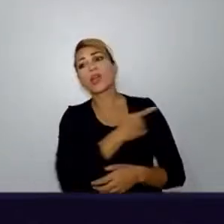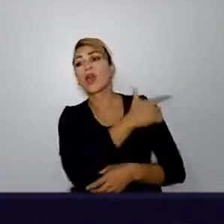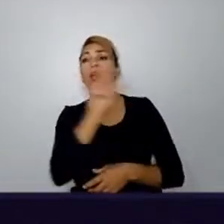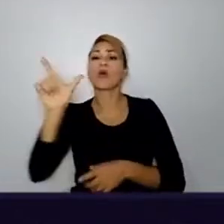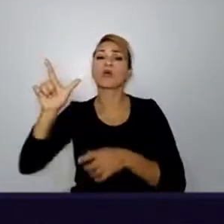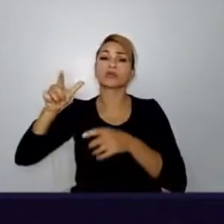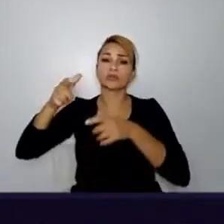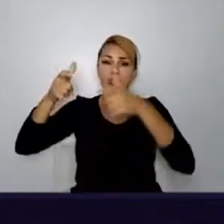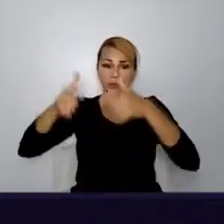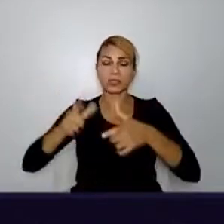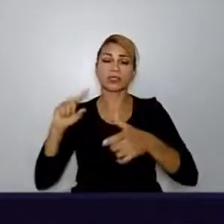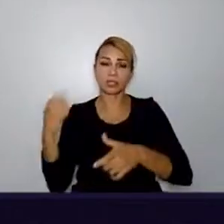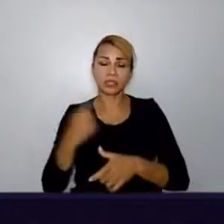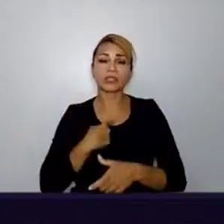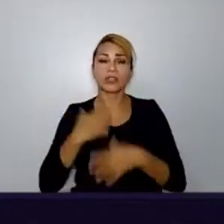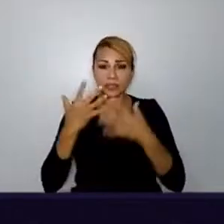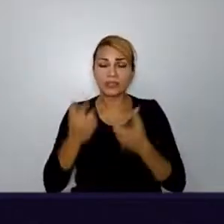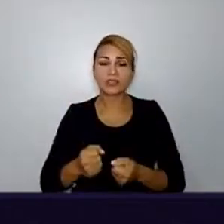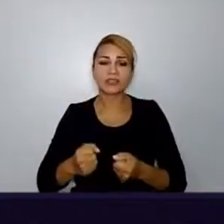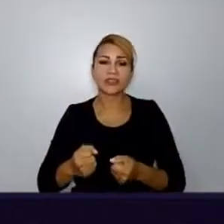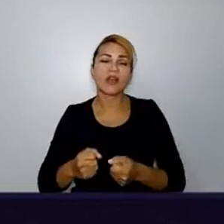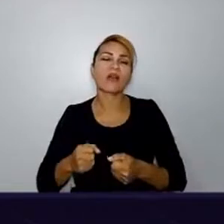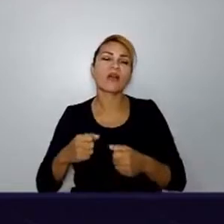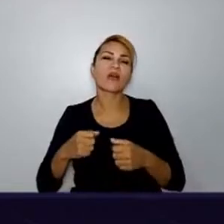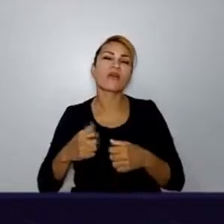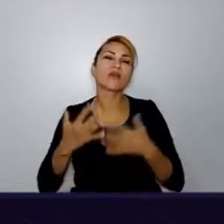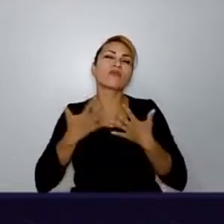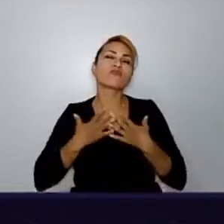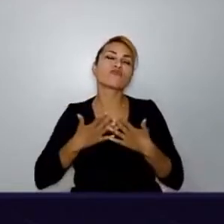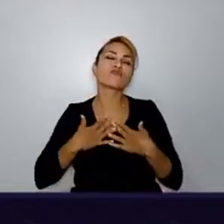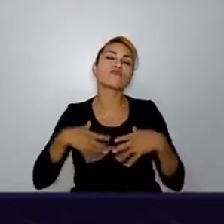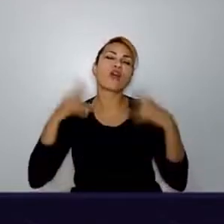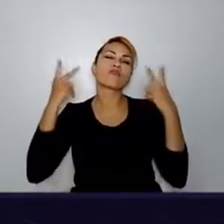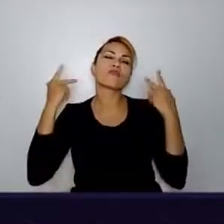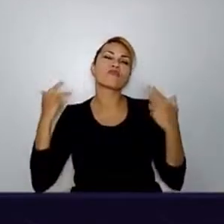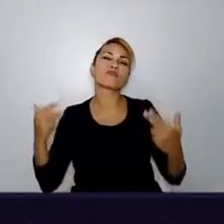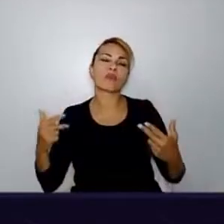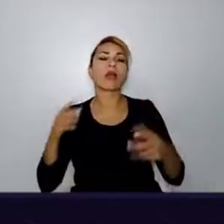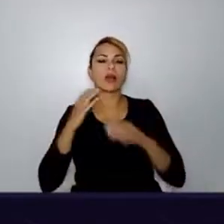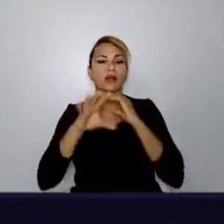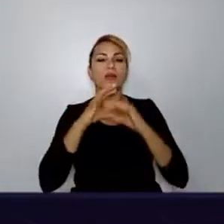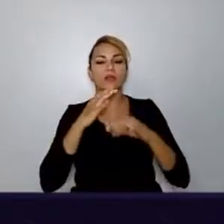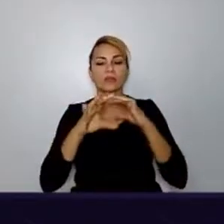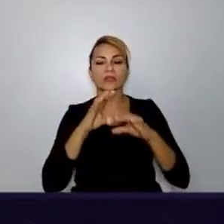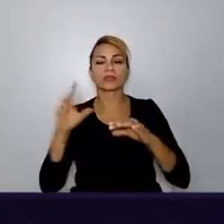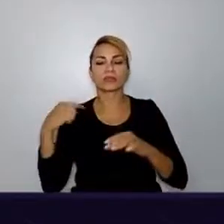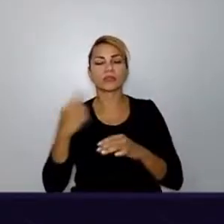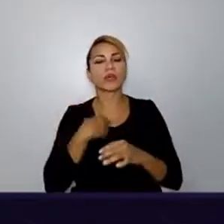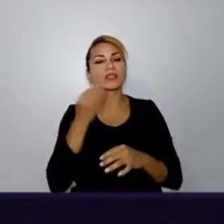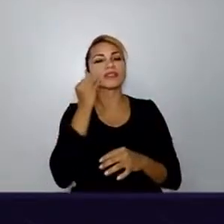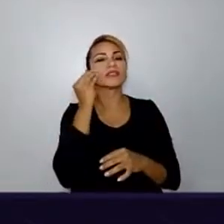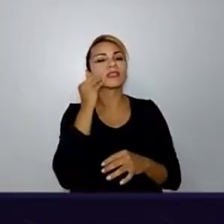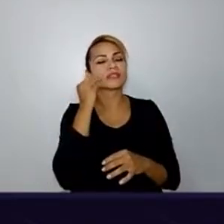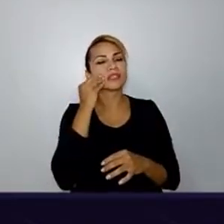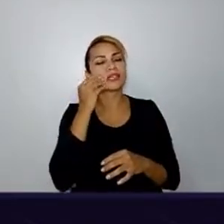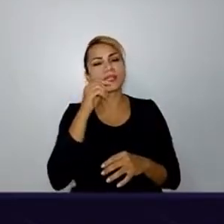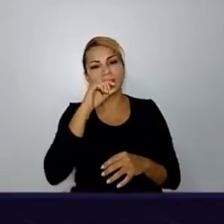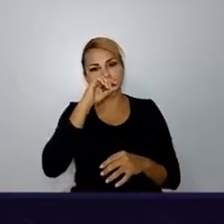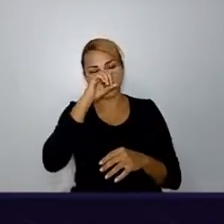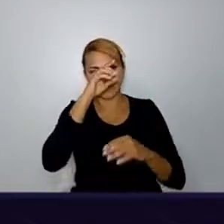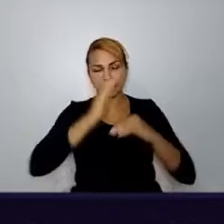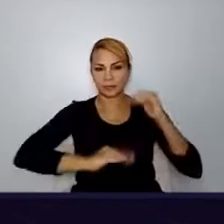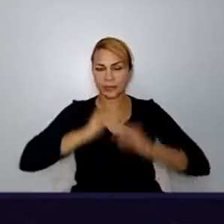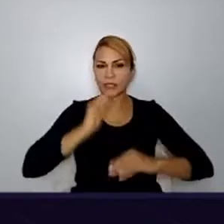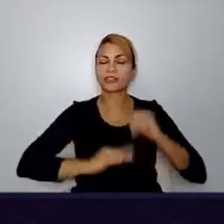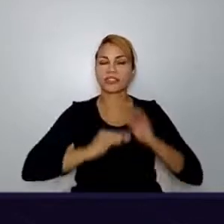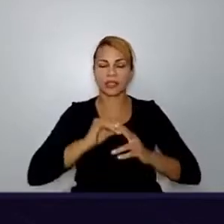assume ou relaxa mais, né? A comunicação. Enfim, a gente tem que tentar praticar isso mesmo. Eu